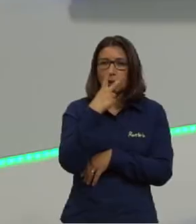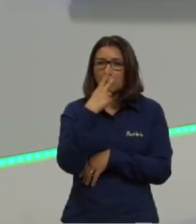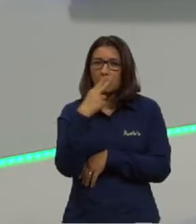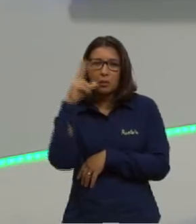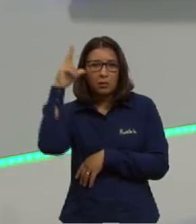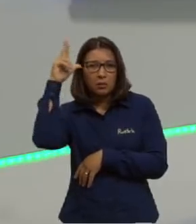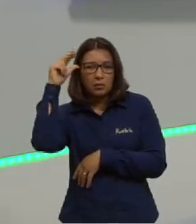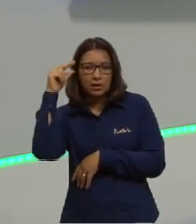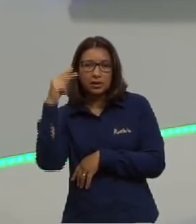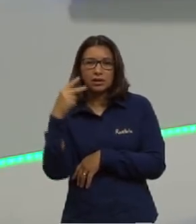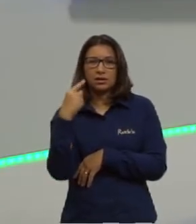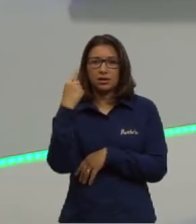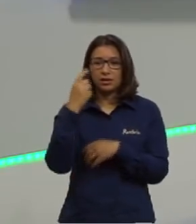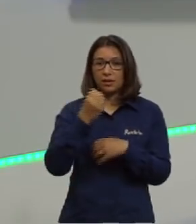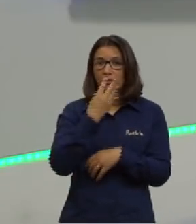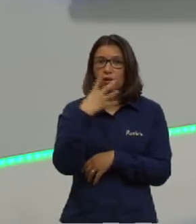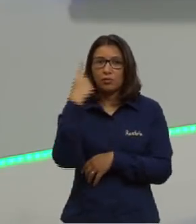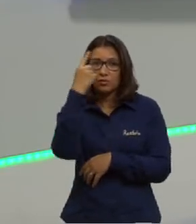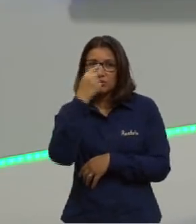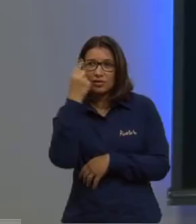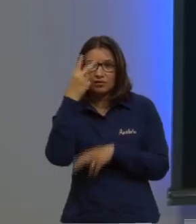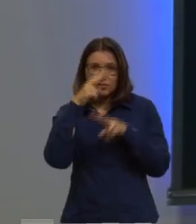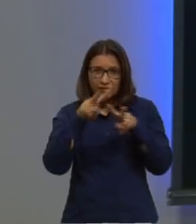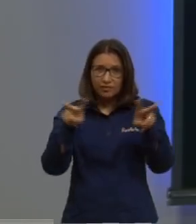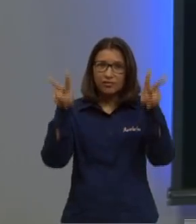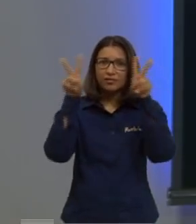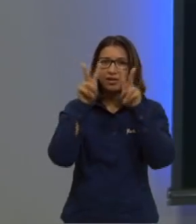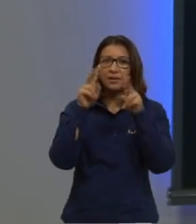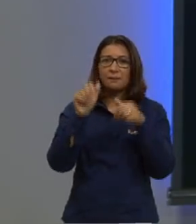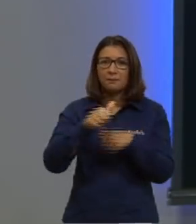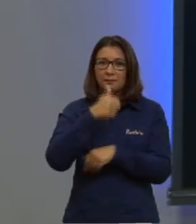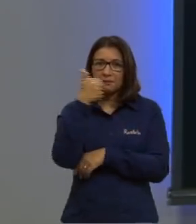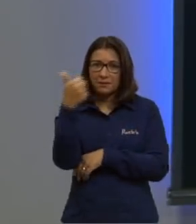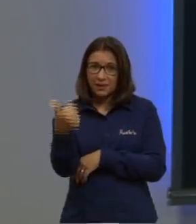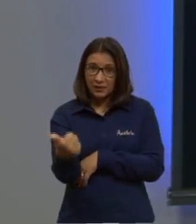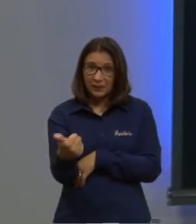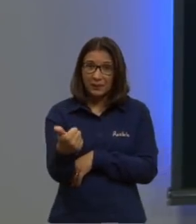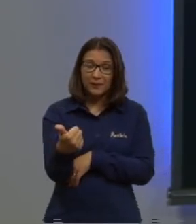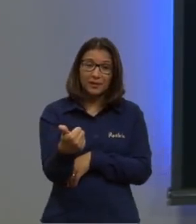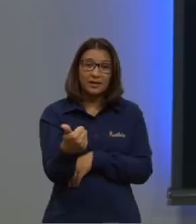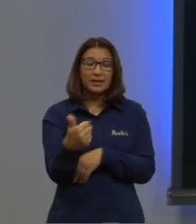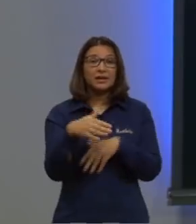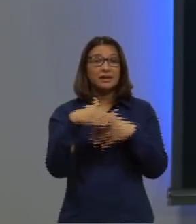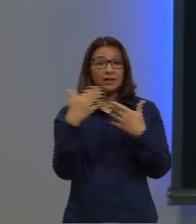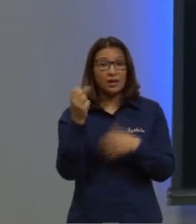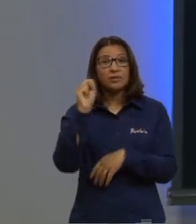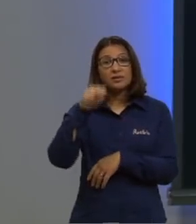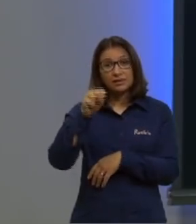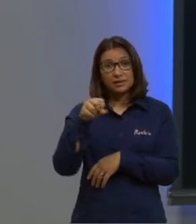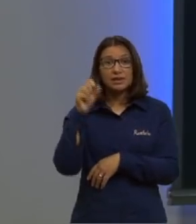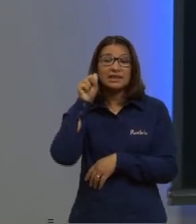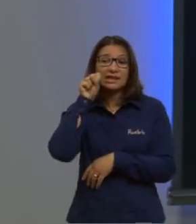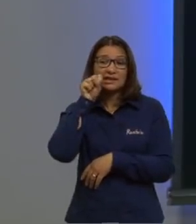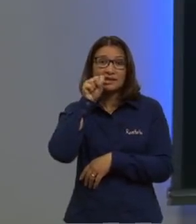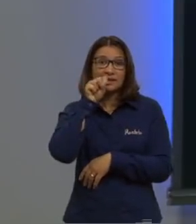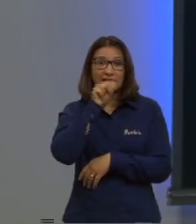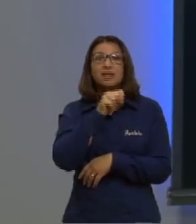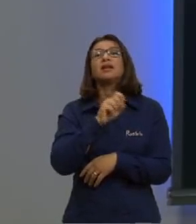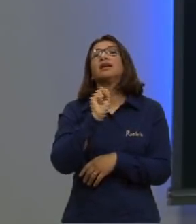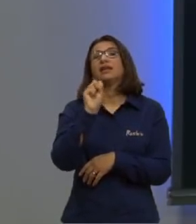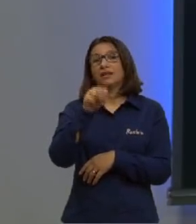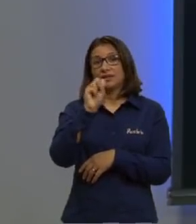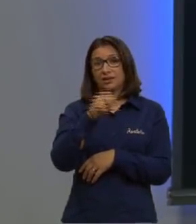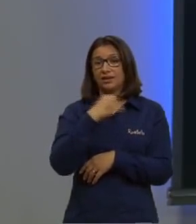com os olhos, né? que para enxergar do coelho lá, tem até umas musiquinhas. Então, sim, cenoura, os carotenoides